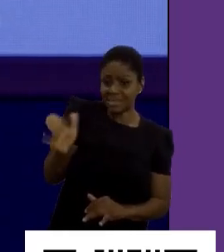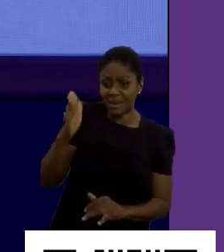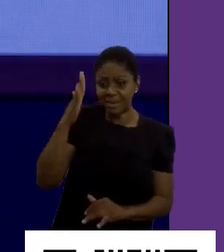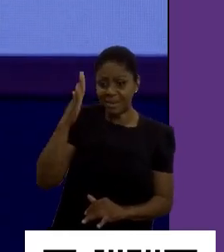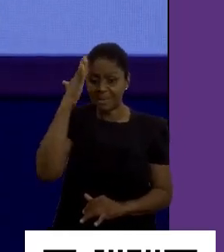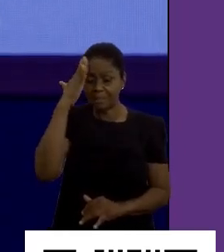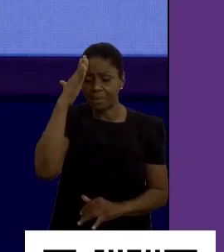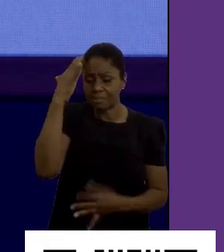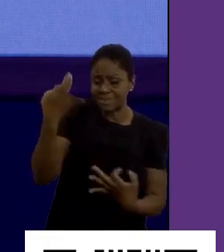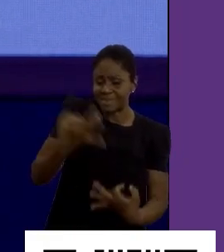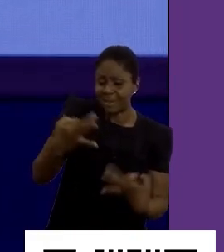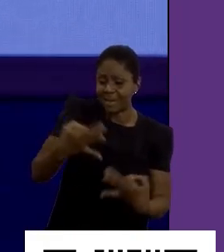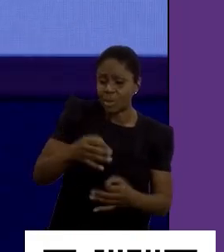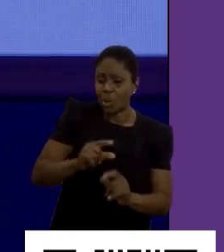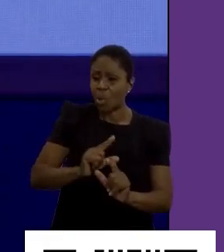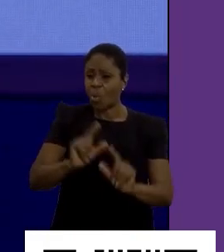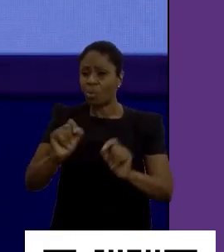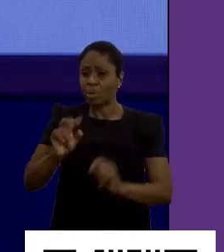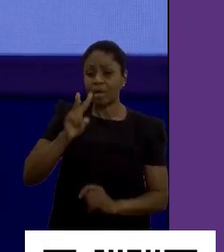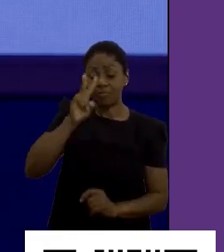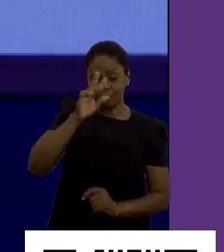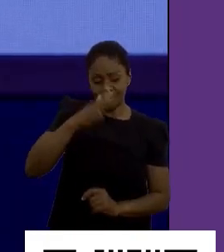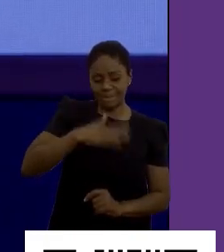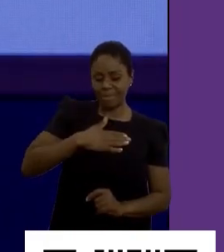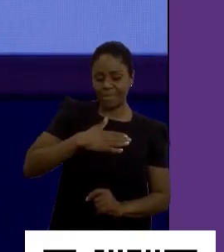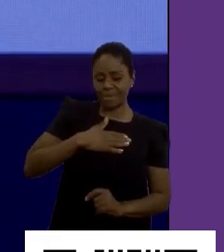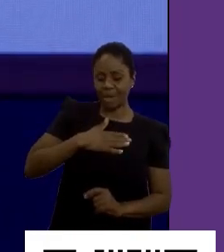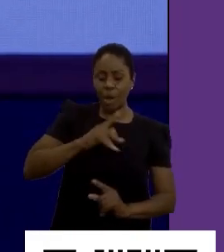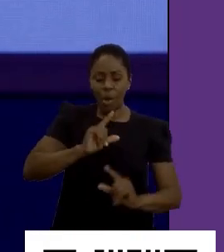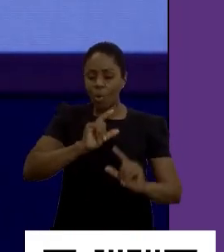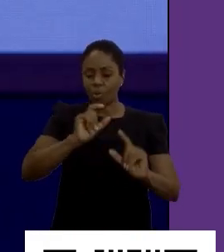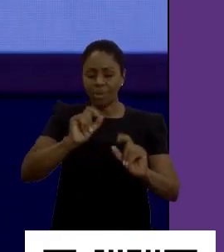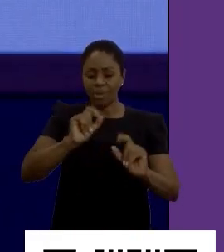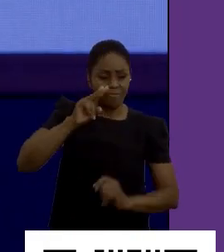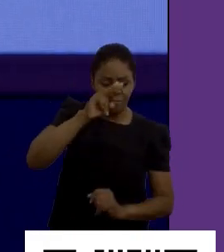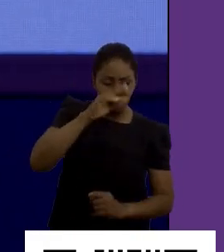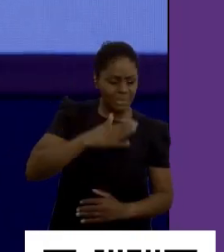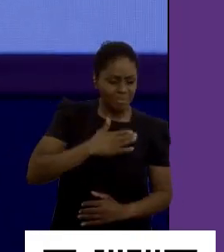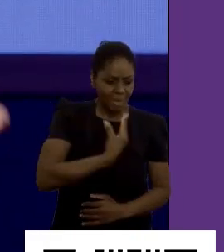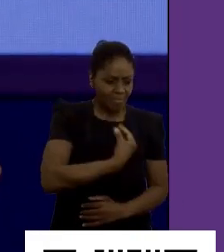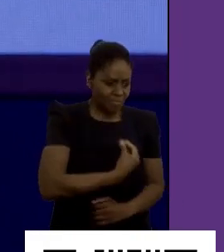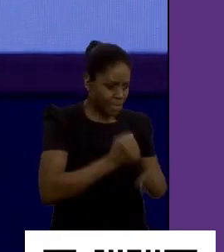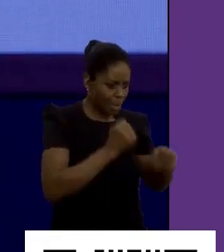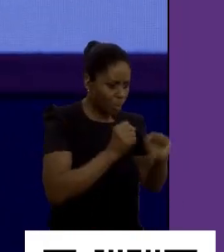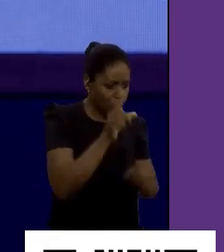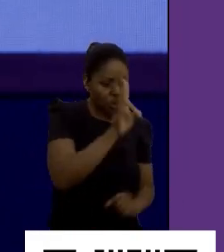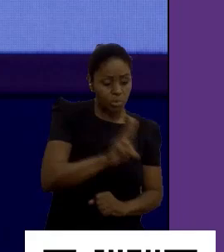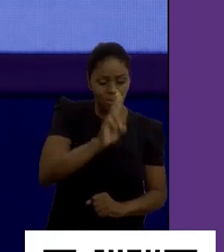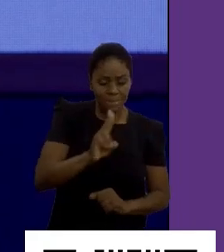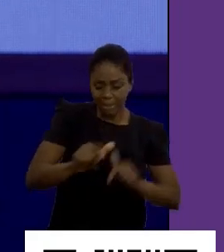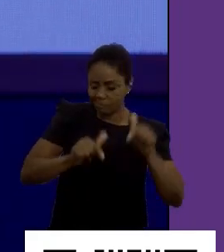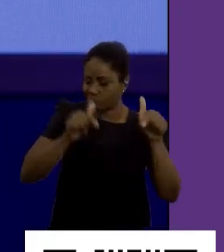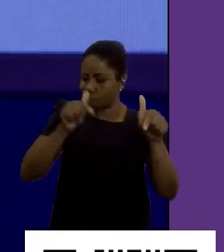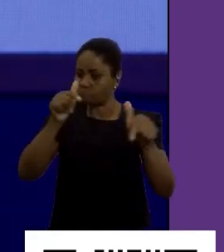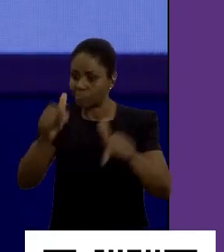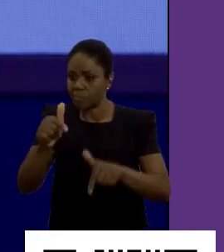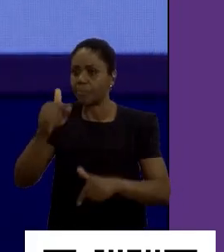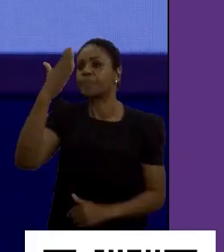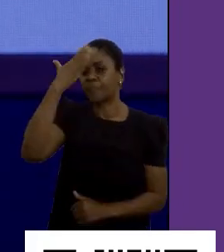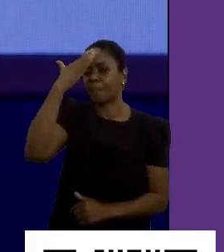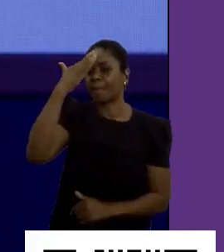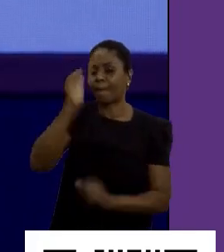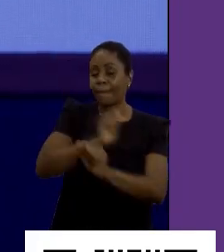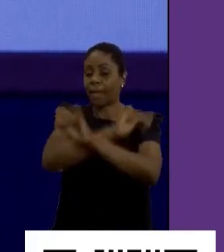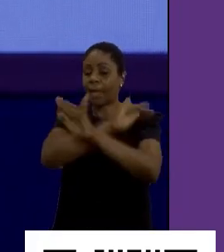exatamente o que é a maior força que eu tenho, o que é a maior fortaleza que eu posso usar quando eu for ao mercado de trabalho. Se eu souber isso mais claramente,